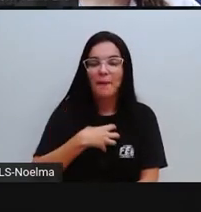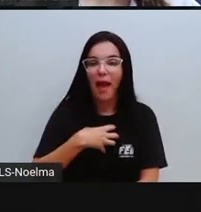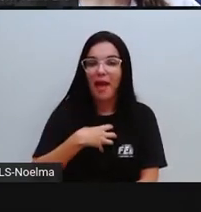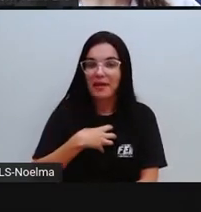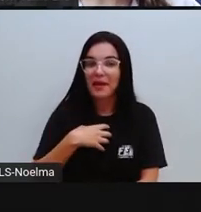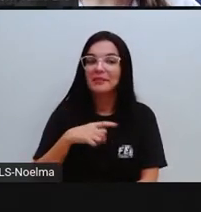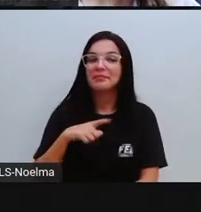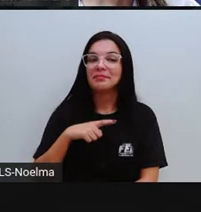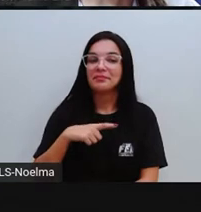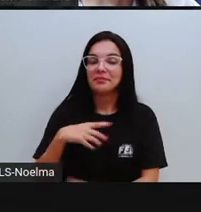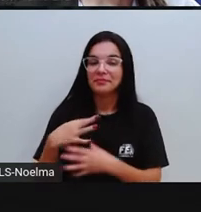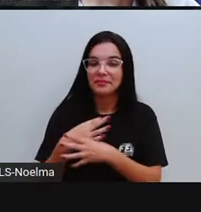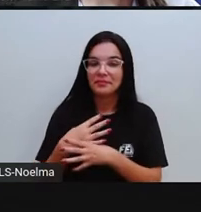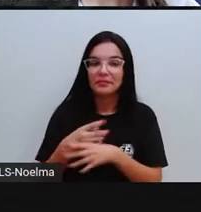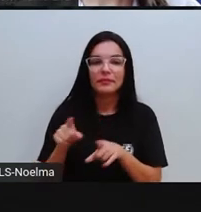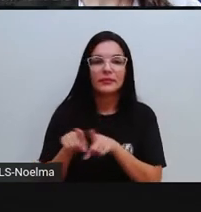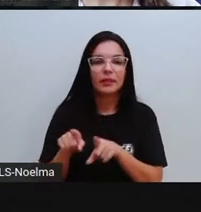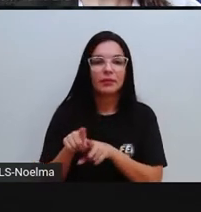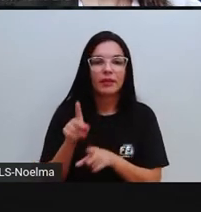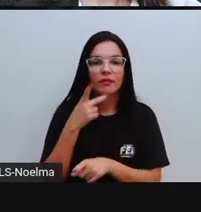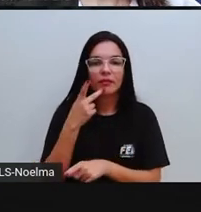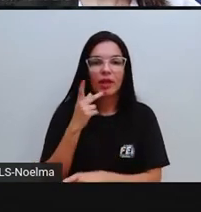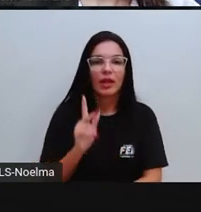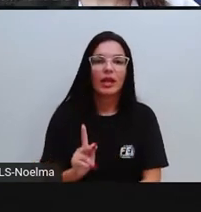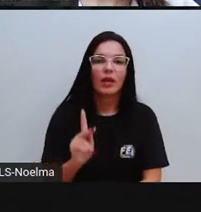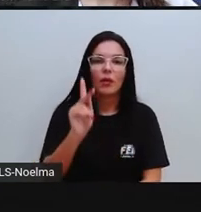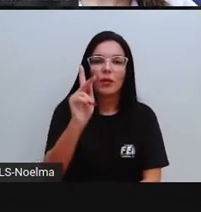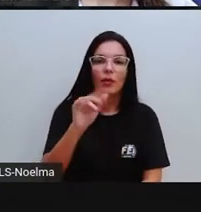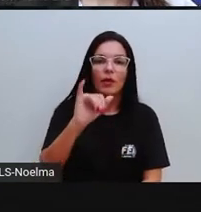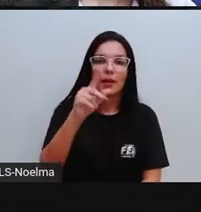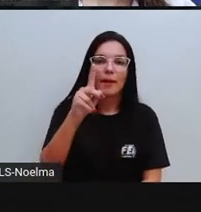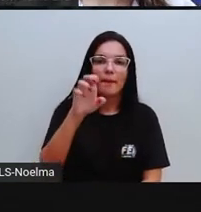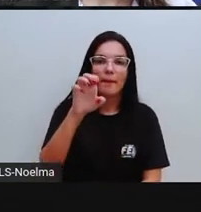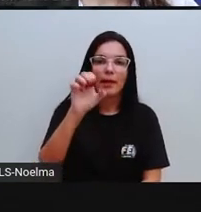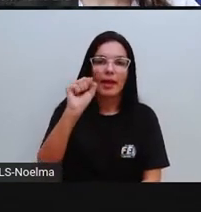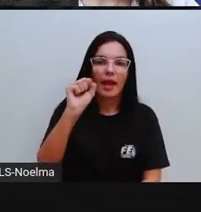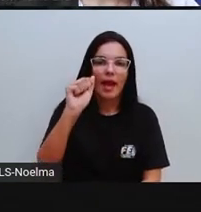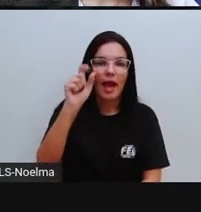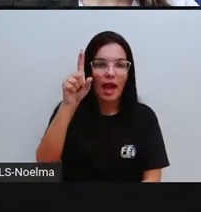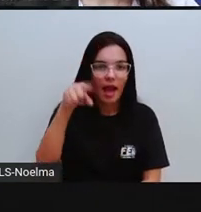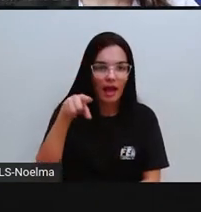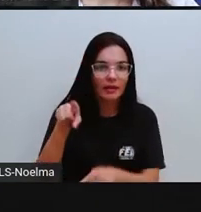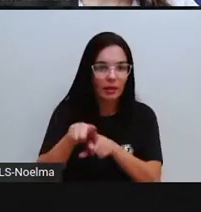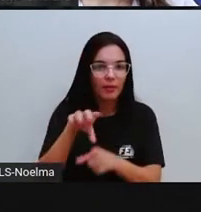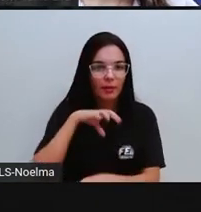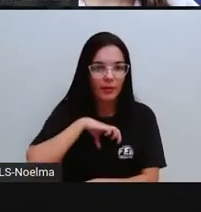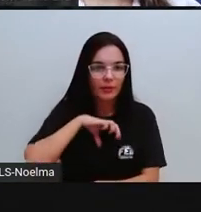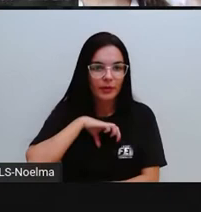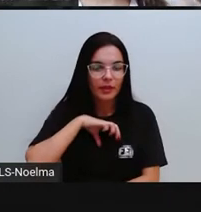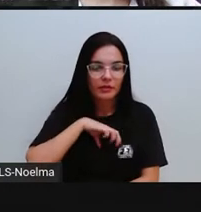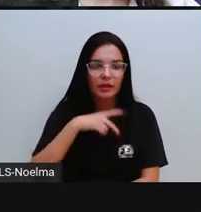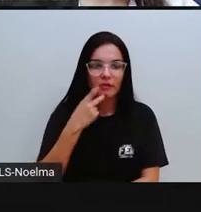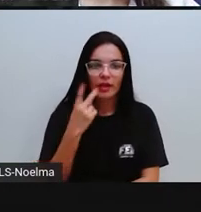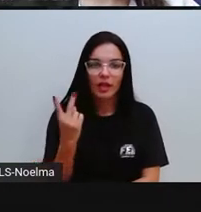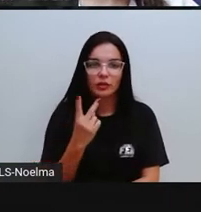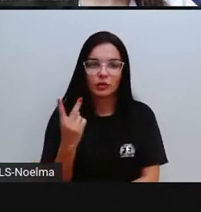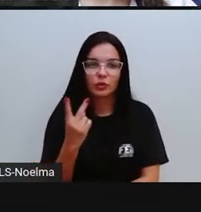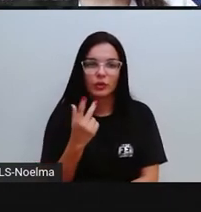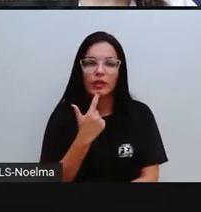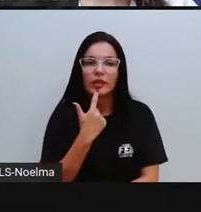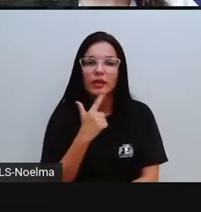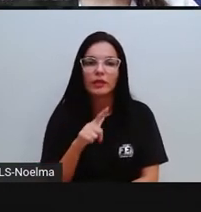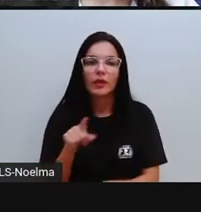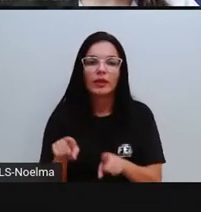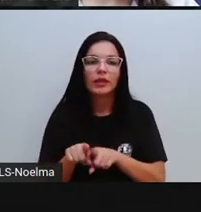indígena, e o português. Eles praticam a agricultura, e uma característica desse povo,